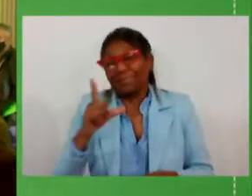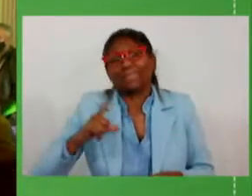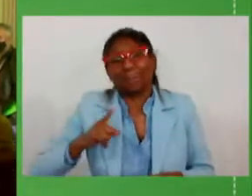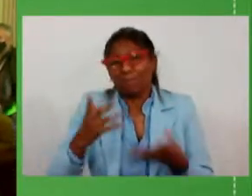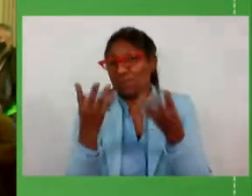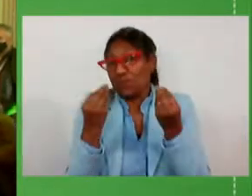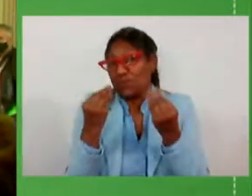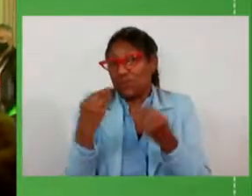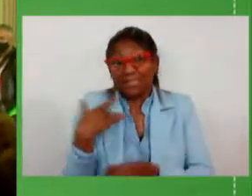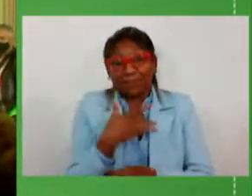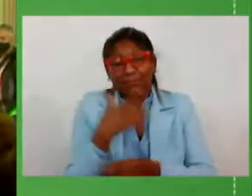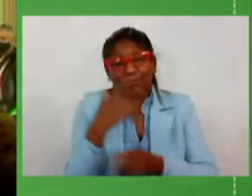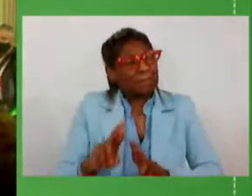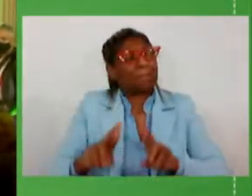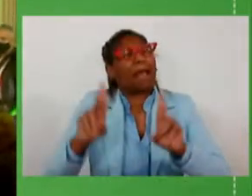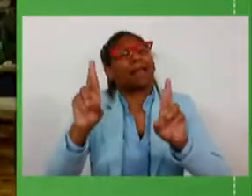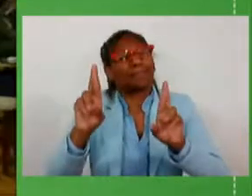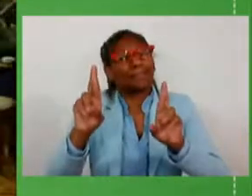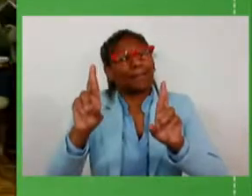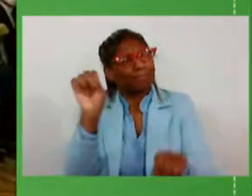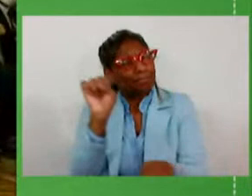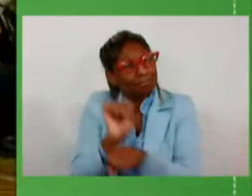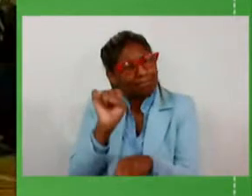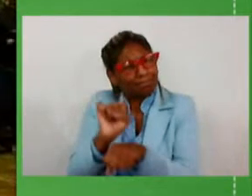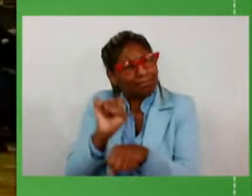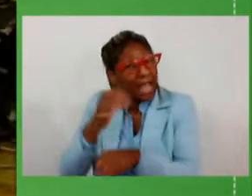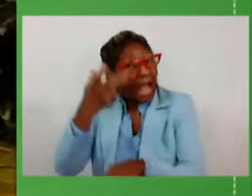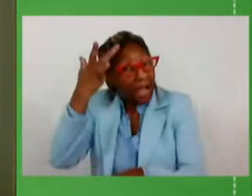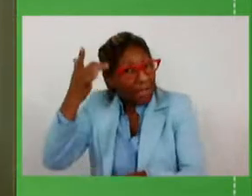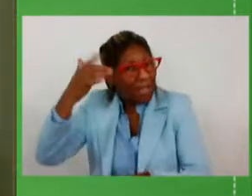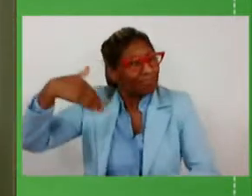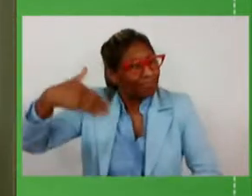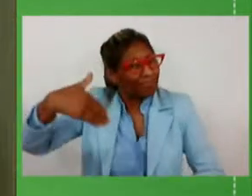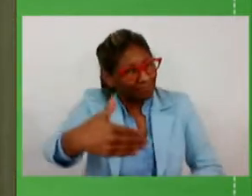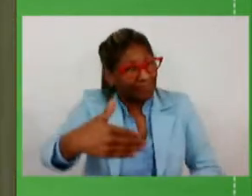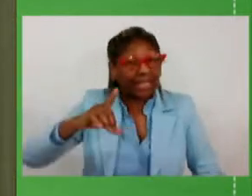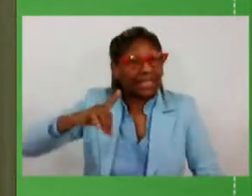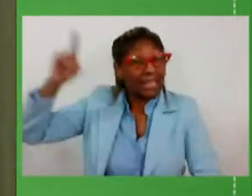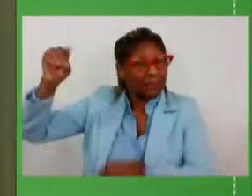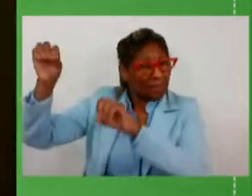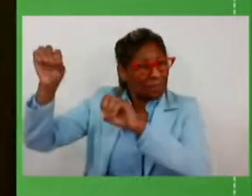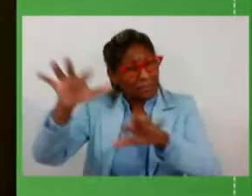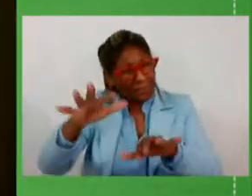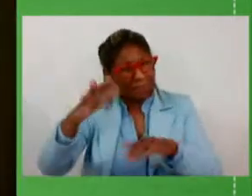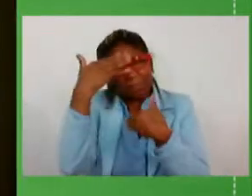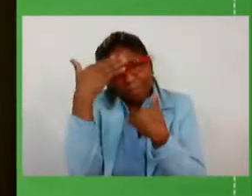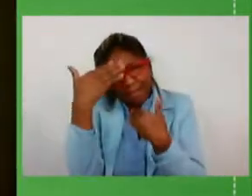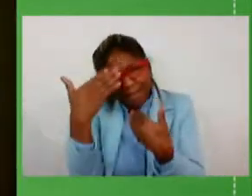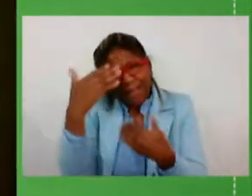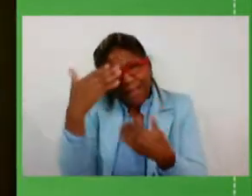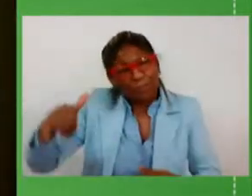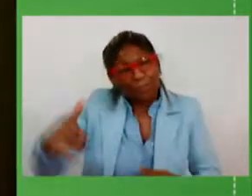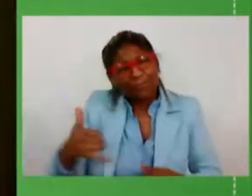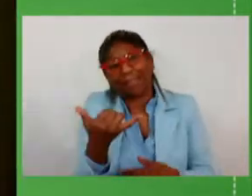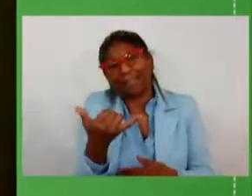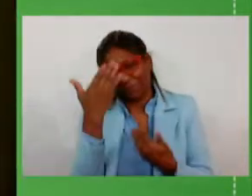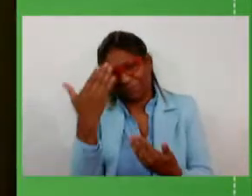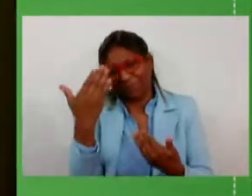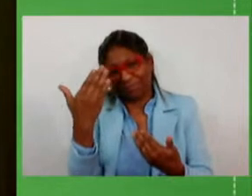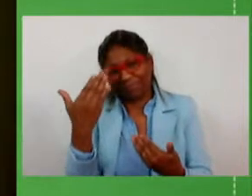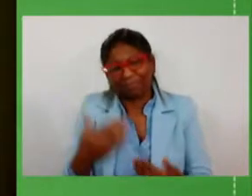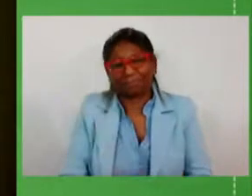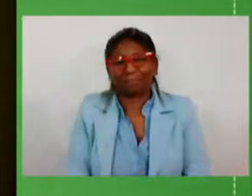esperança e expectativa para o dia de amanhã que Deus nos abençoe obrigado pela oportunidade muito obrigado